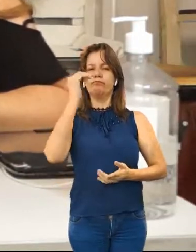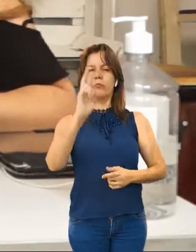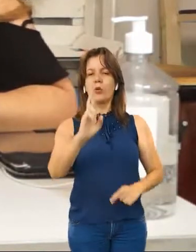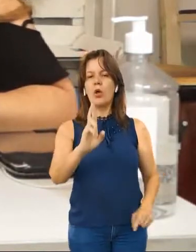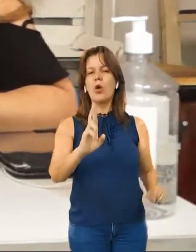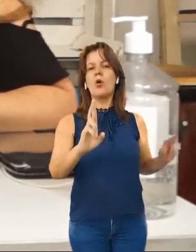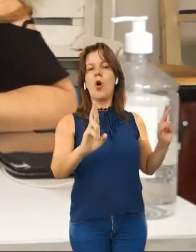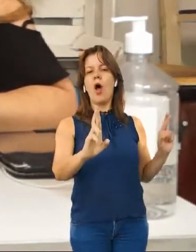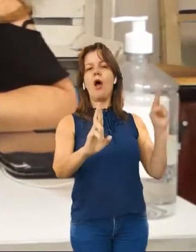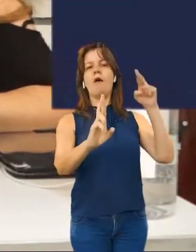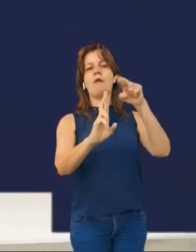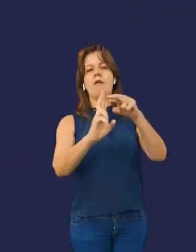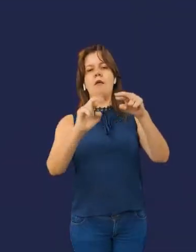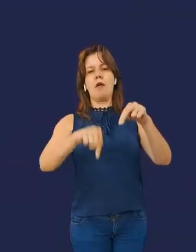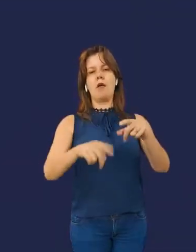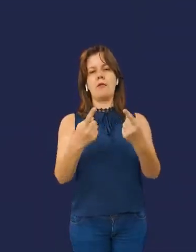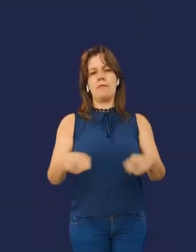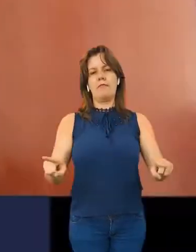musical do nosso país.